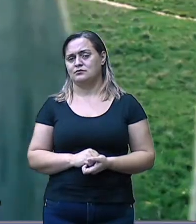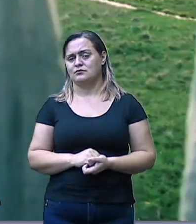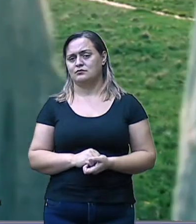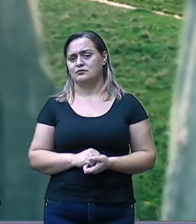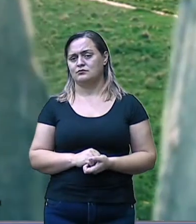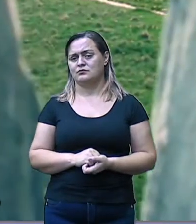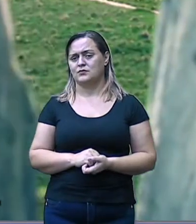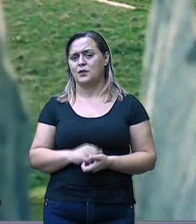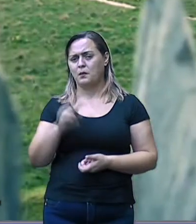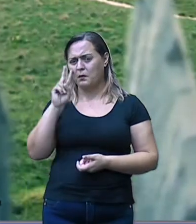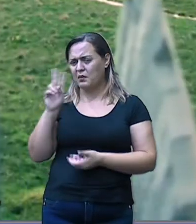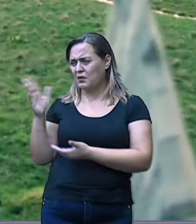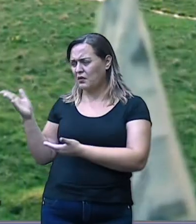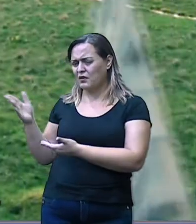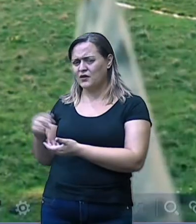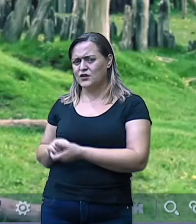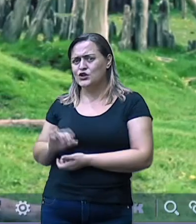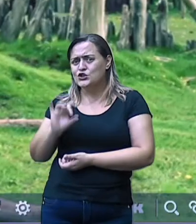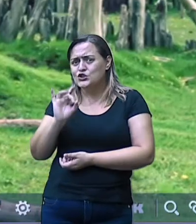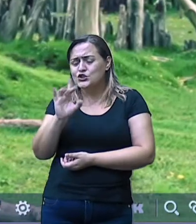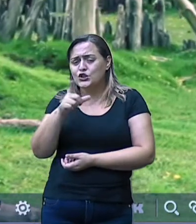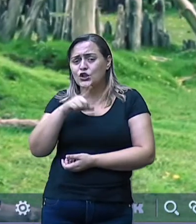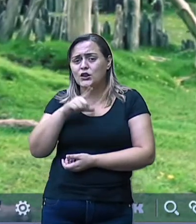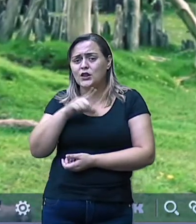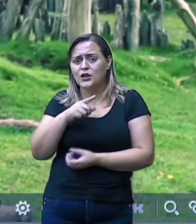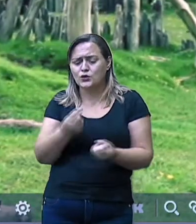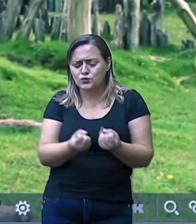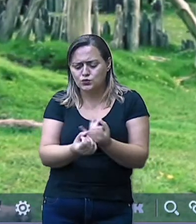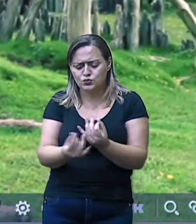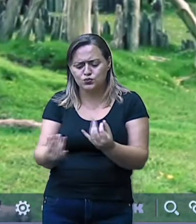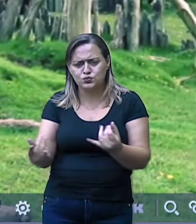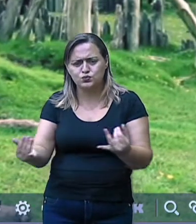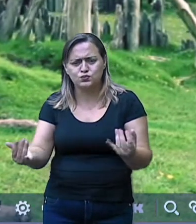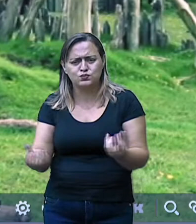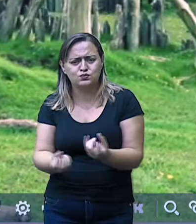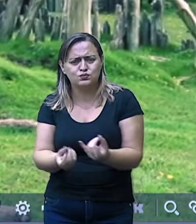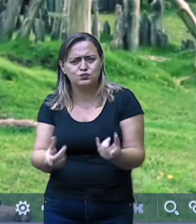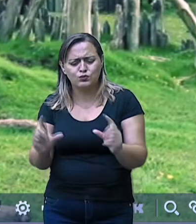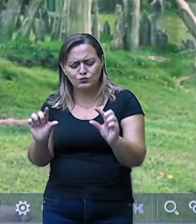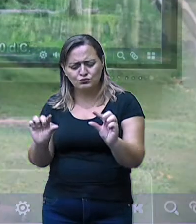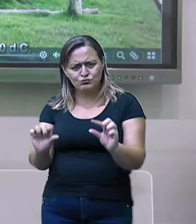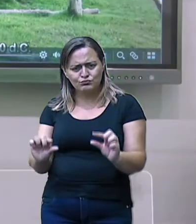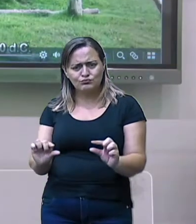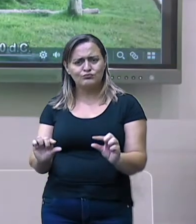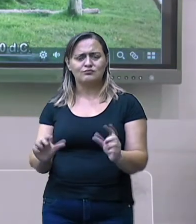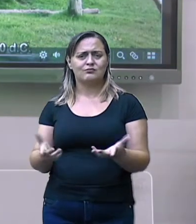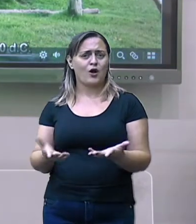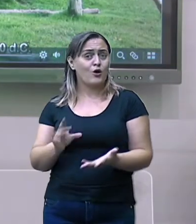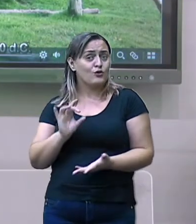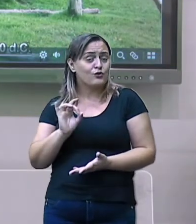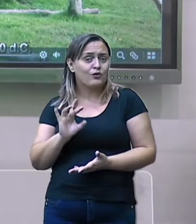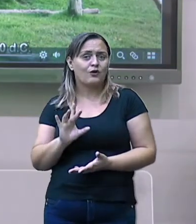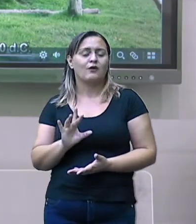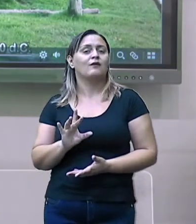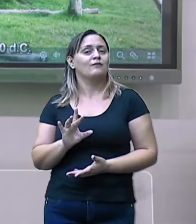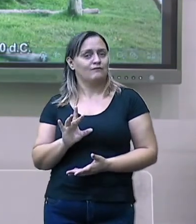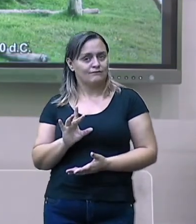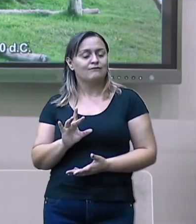arbustos. Você vê, em alguns lugares, tufos da vegetação.